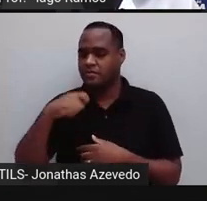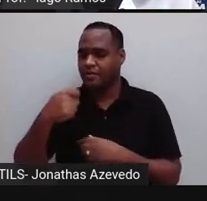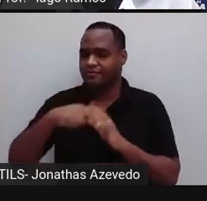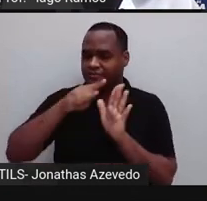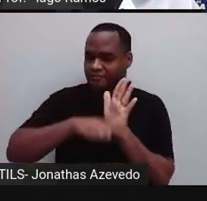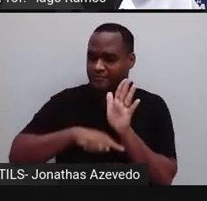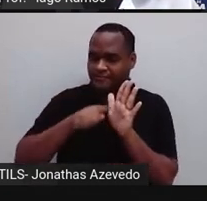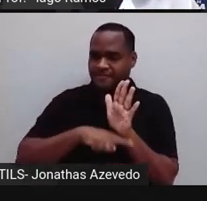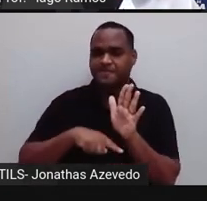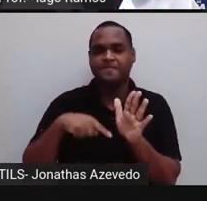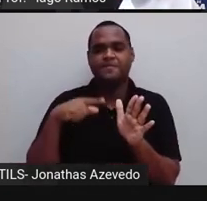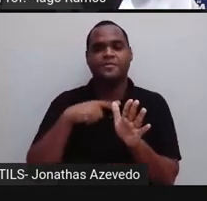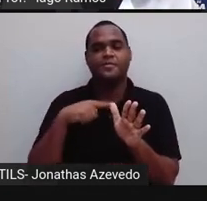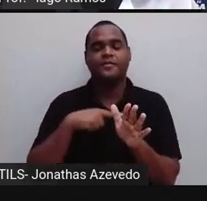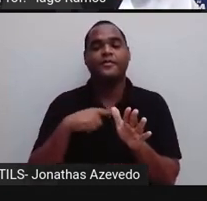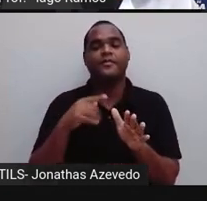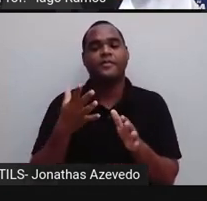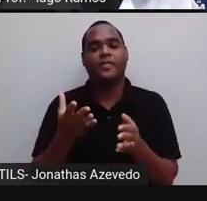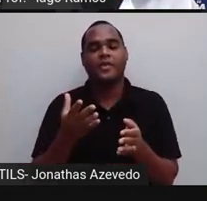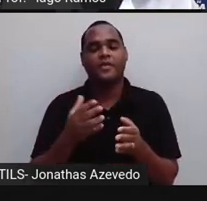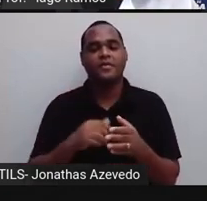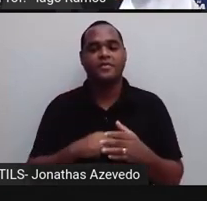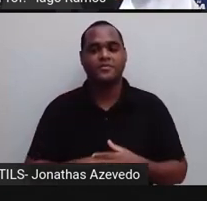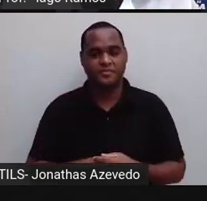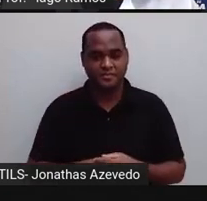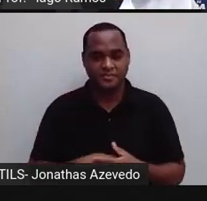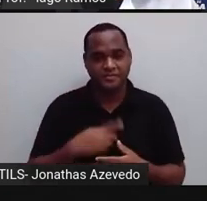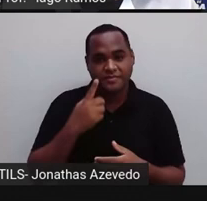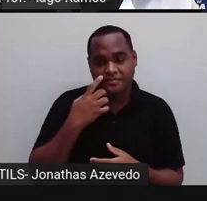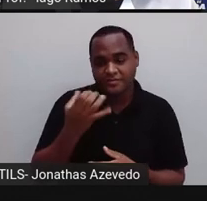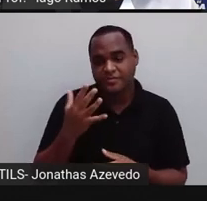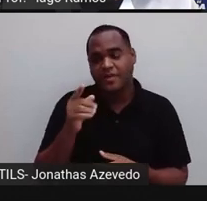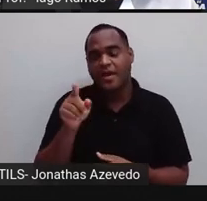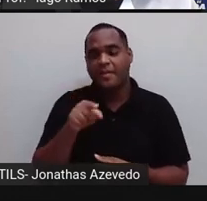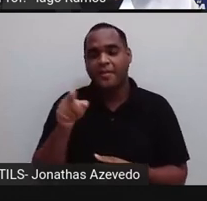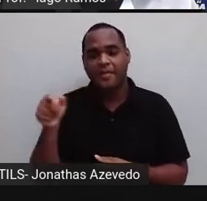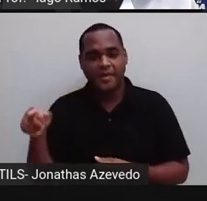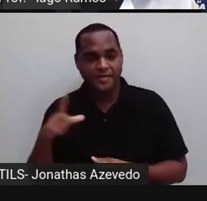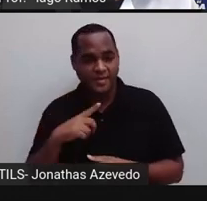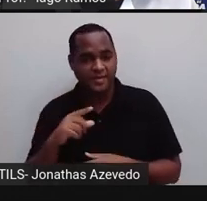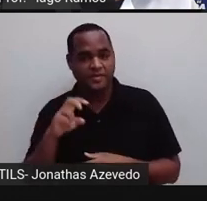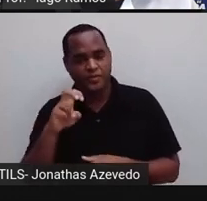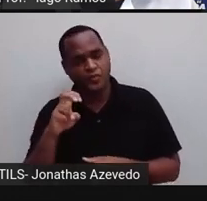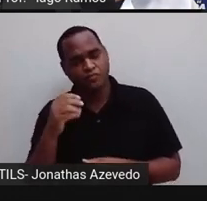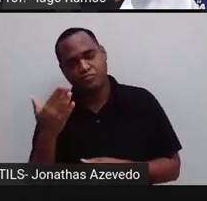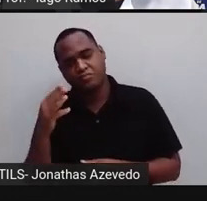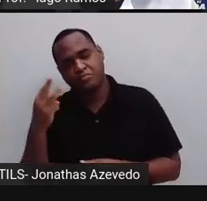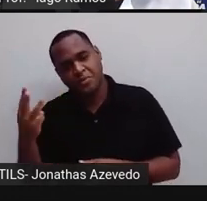Então, se a gente contar ali, ó, a quantidade de casinhas que ela pulou até chegar entre o 5 e o 3,